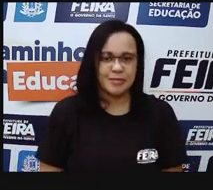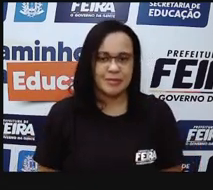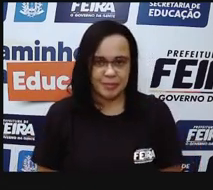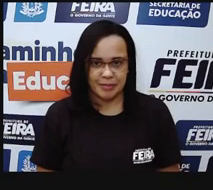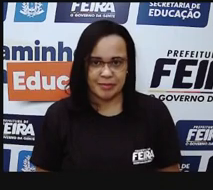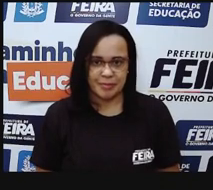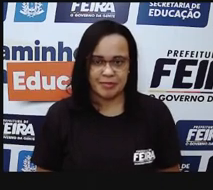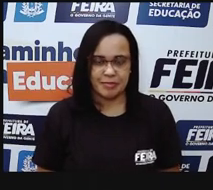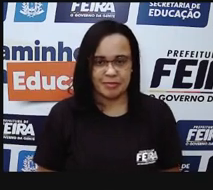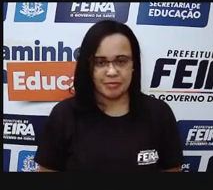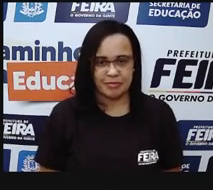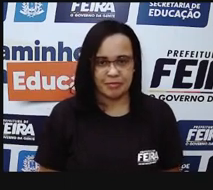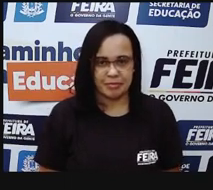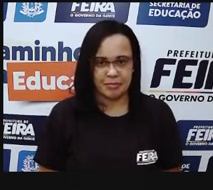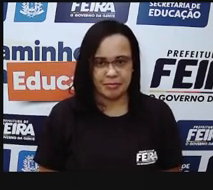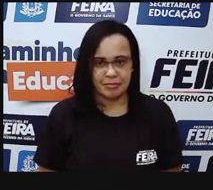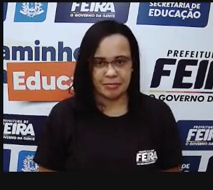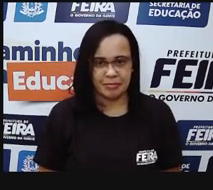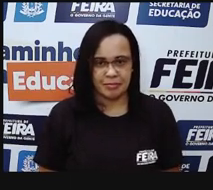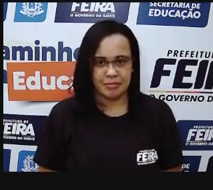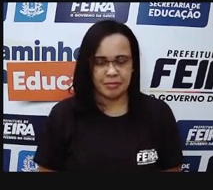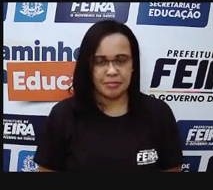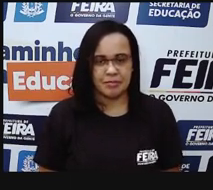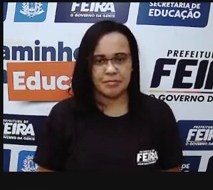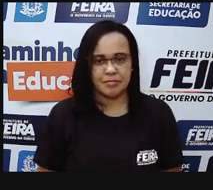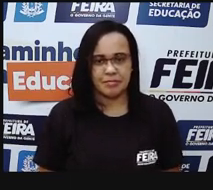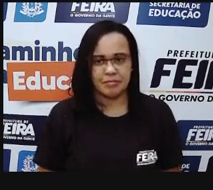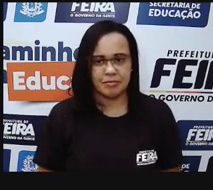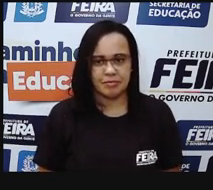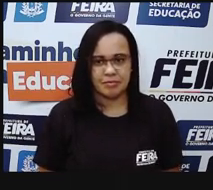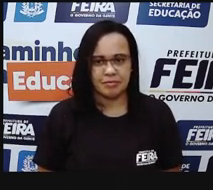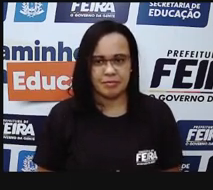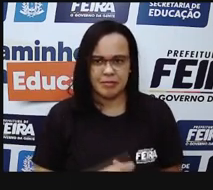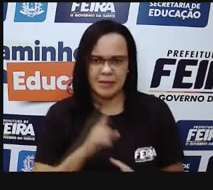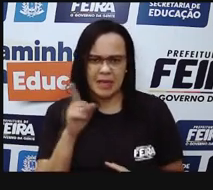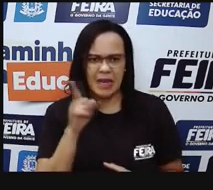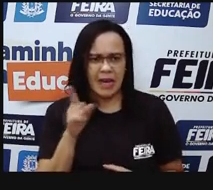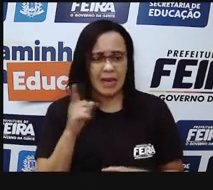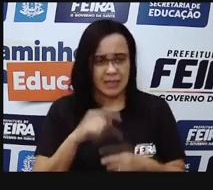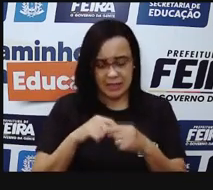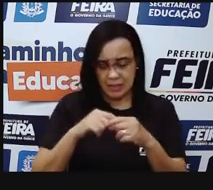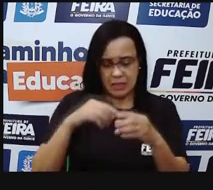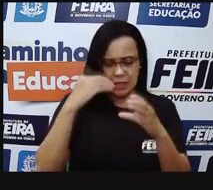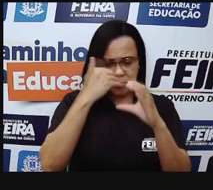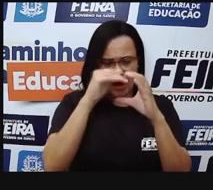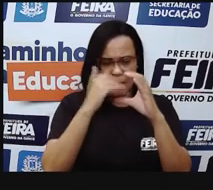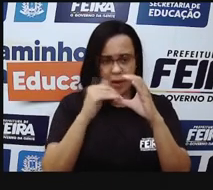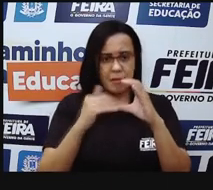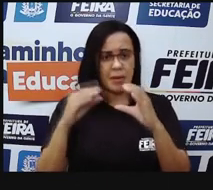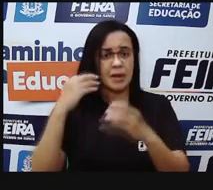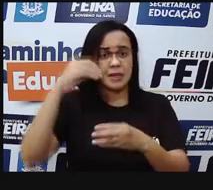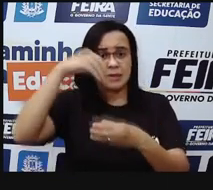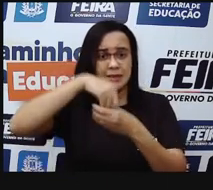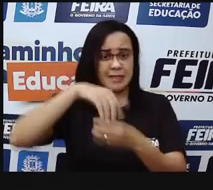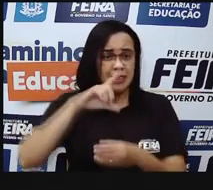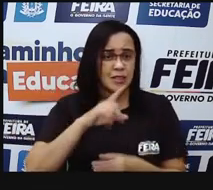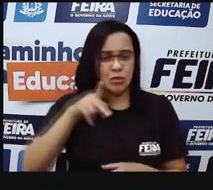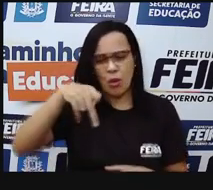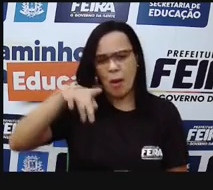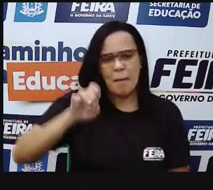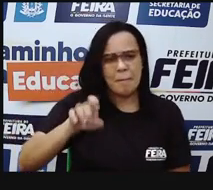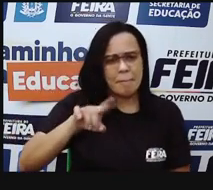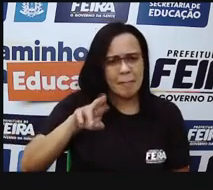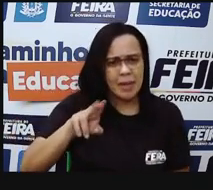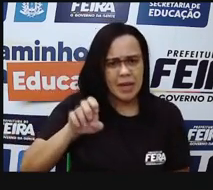eu tô vendo aqui, ó, um negócio de disco de mérito, pênus, terminações nervosas, corpúsculo de